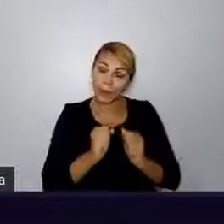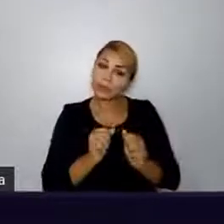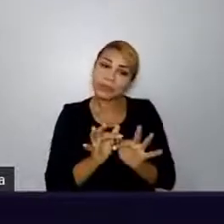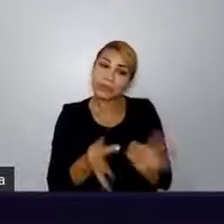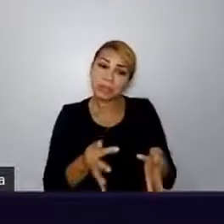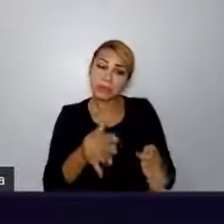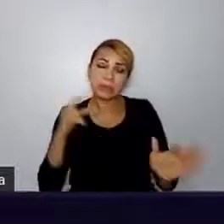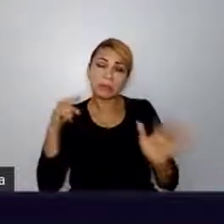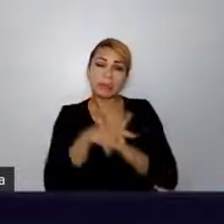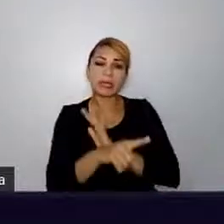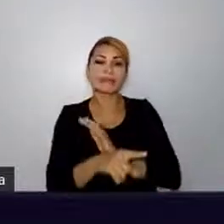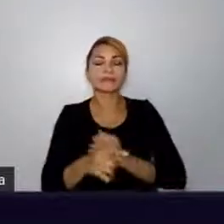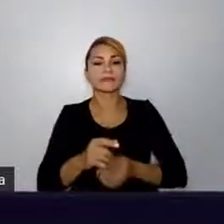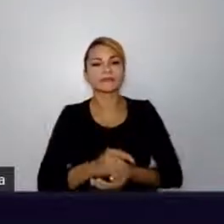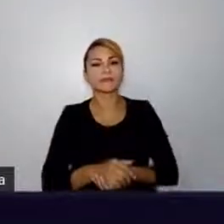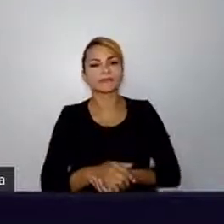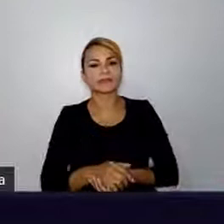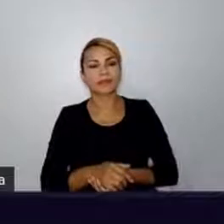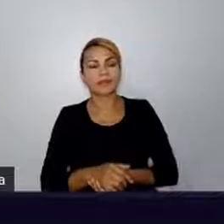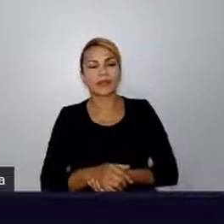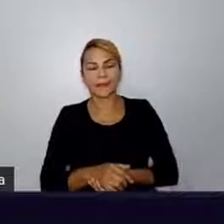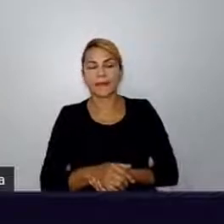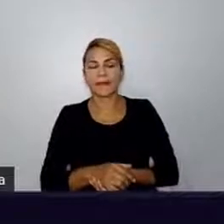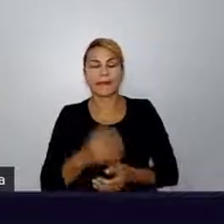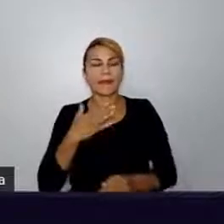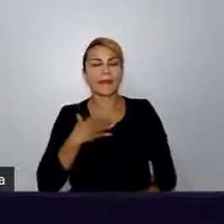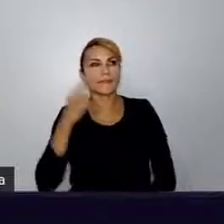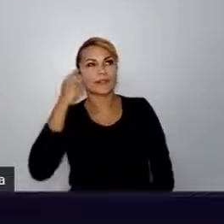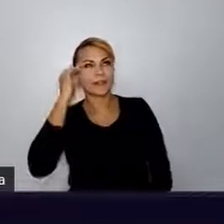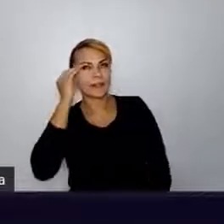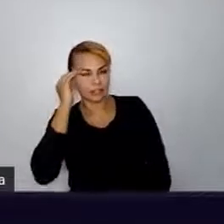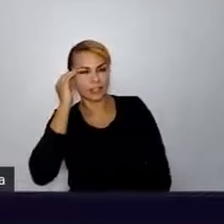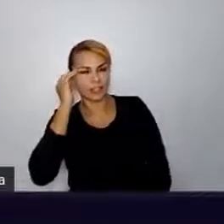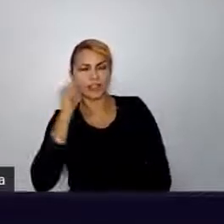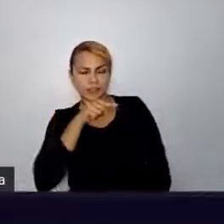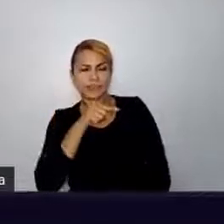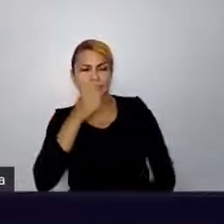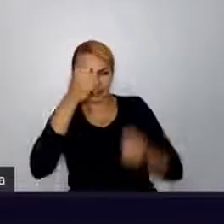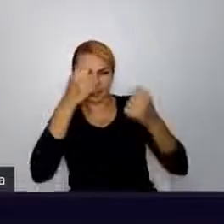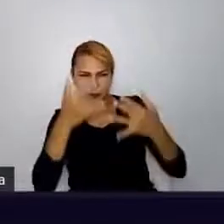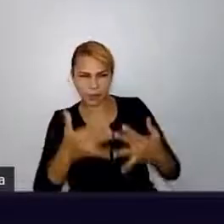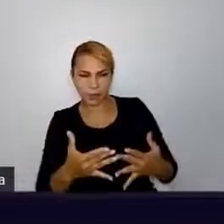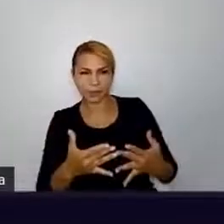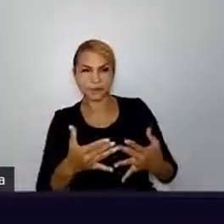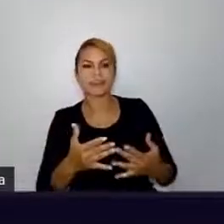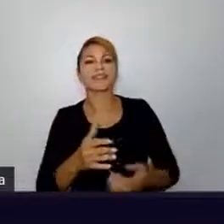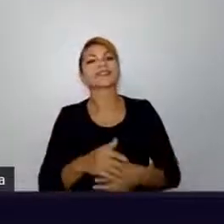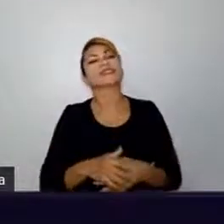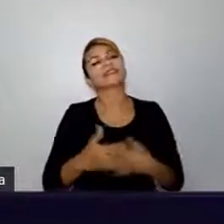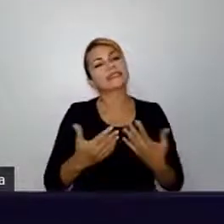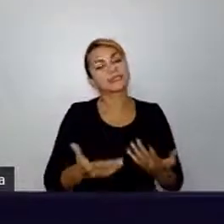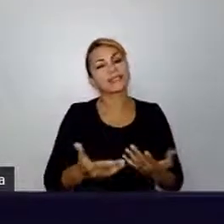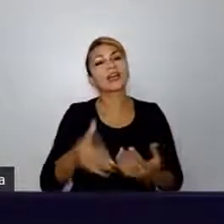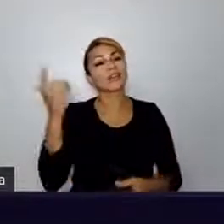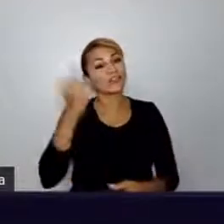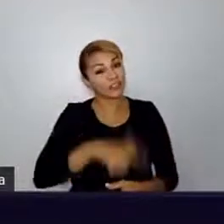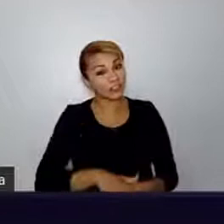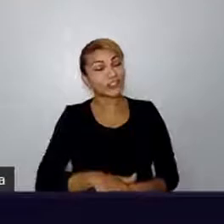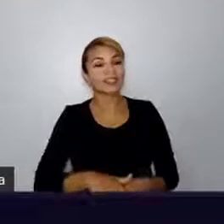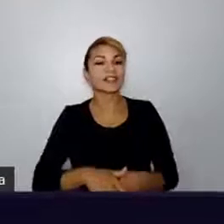Falar, no caso. Deixa eu ver se eu entendi. Você quis dizer? Blá, blá, blá. E isso vai ajudar você a